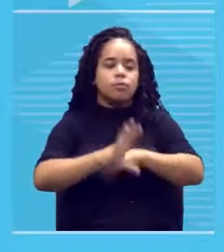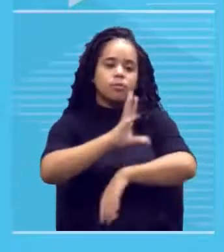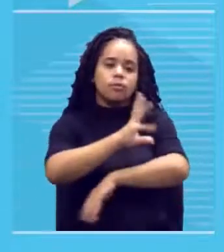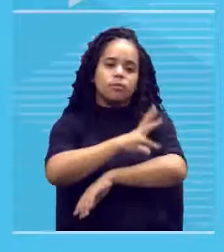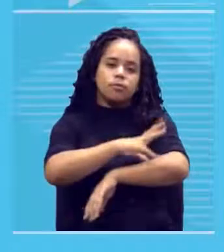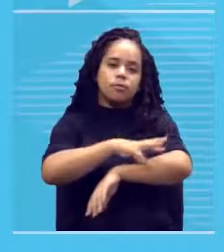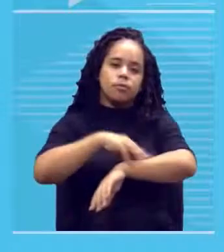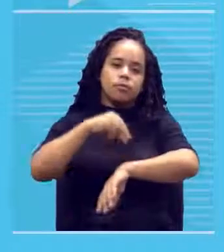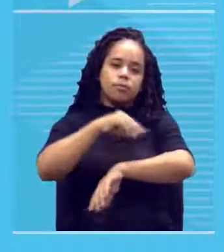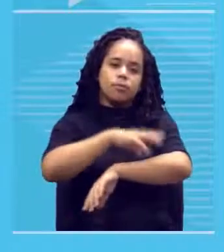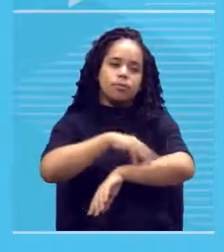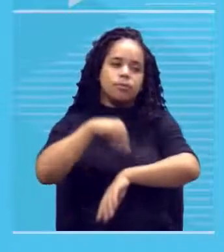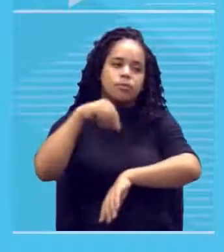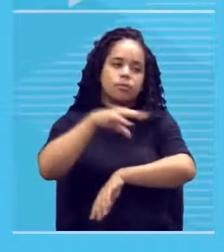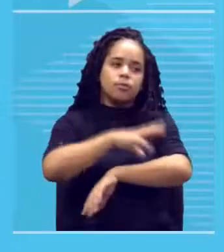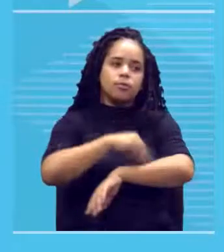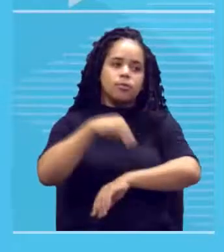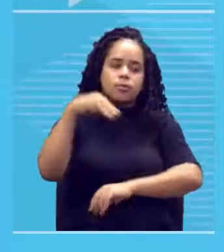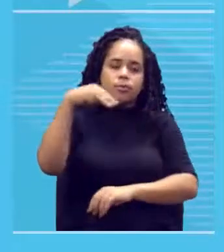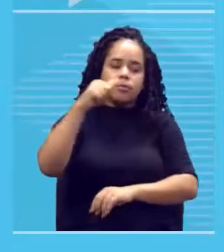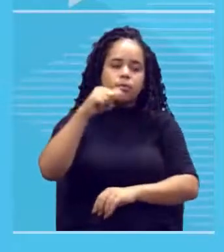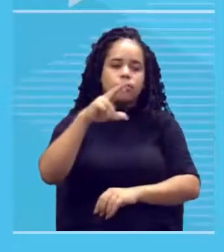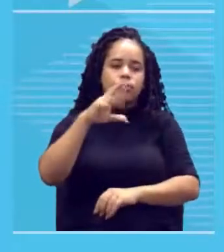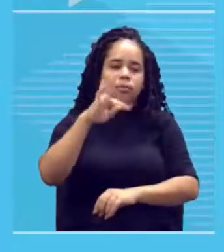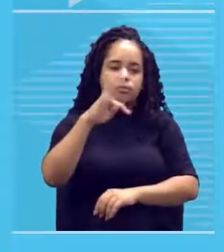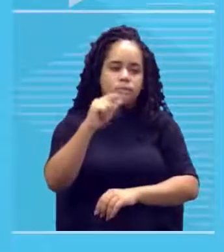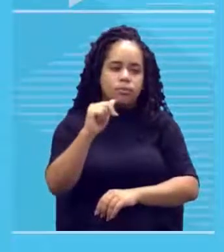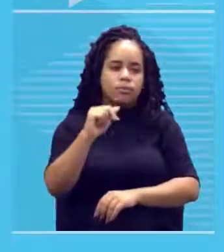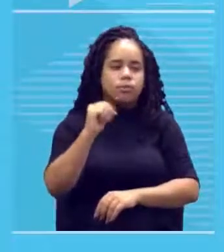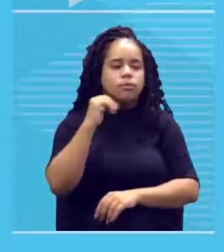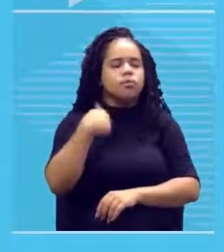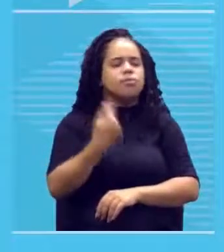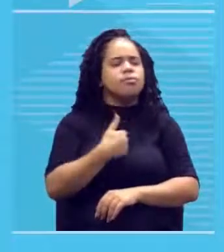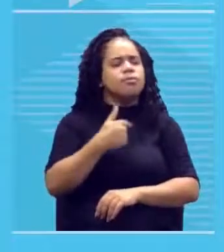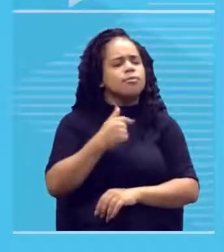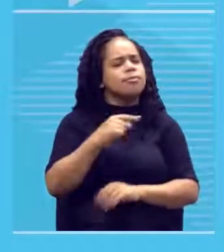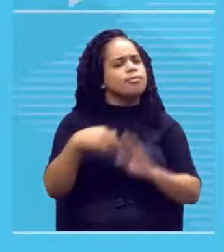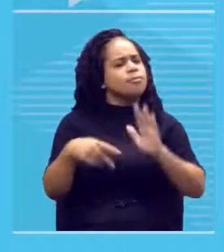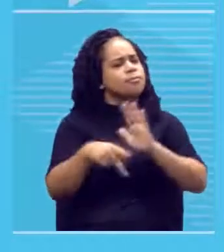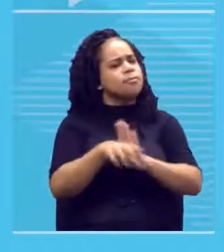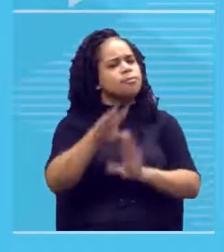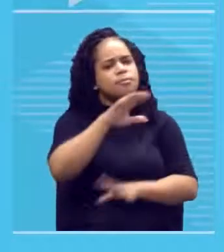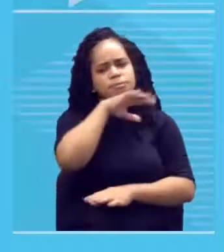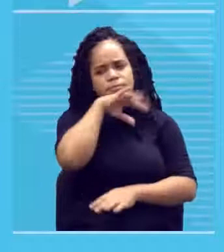exclusivo um roedor que a gente não sabe nem o que é enfim